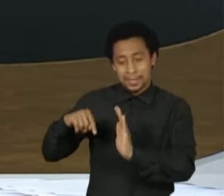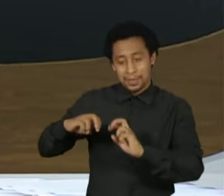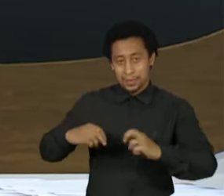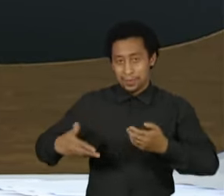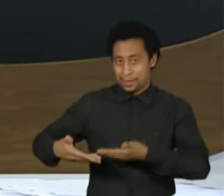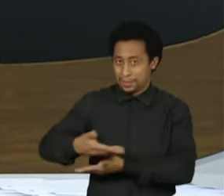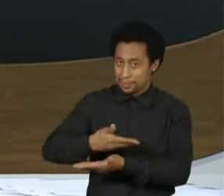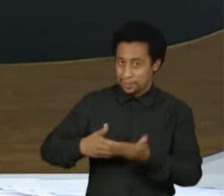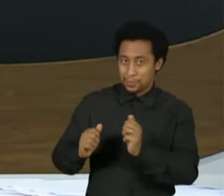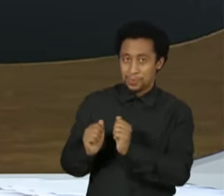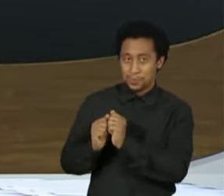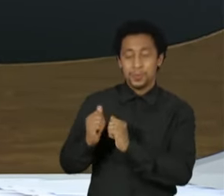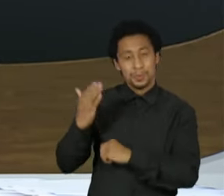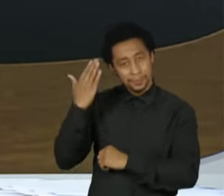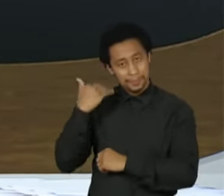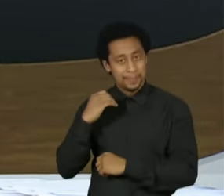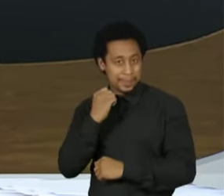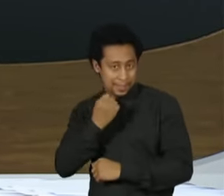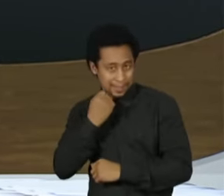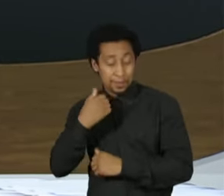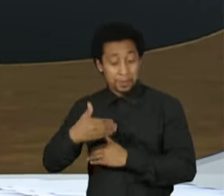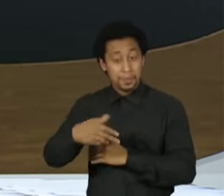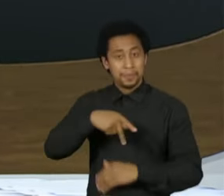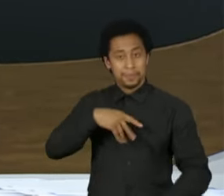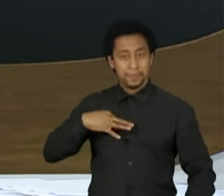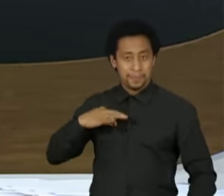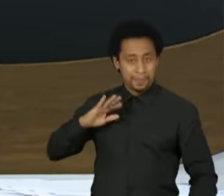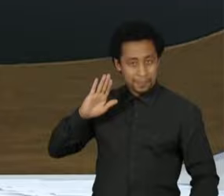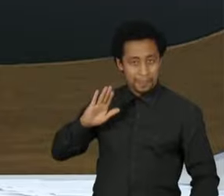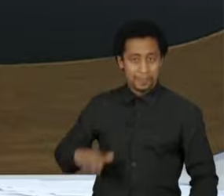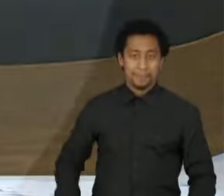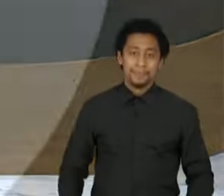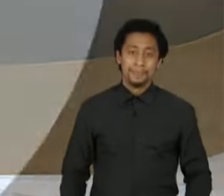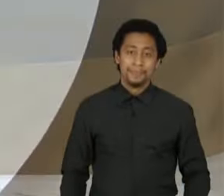Roda Viva com a senadora e presidenciável Simone Teber.